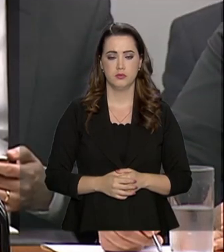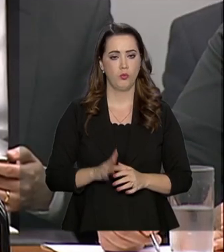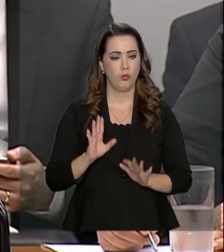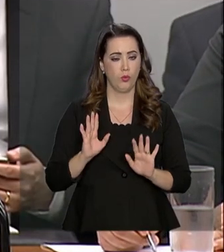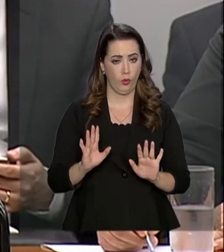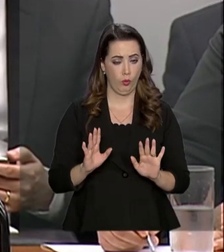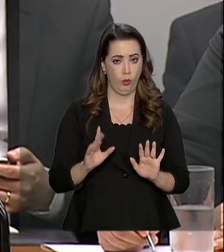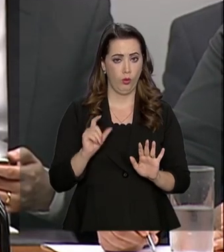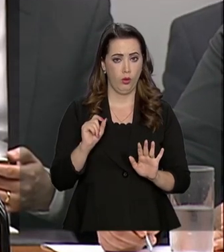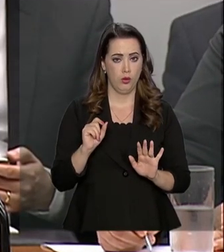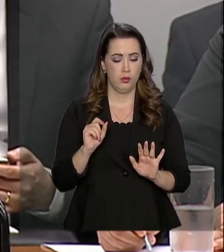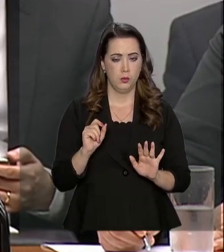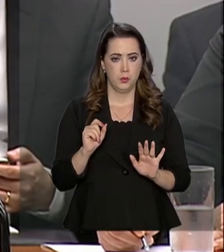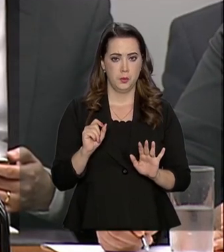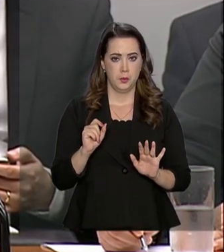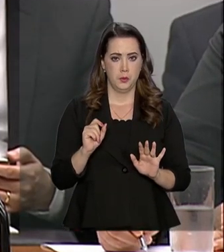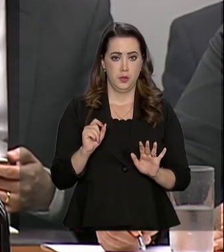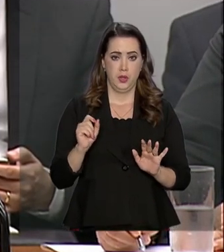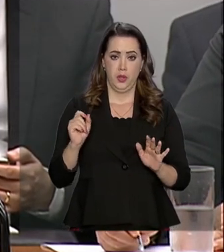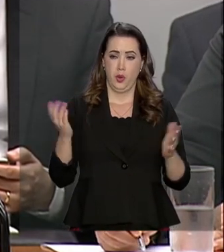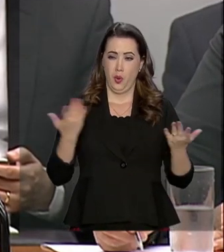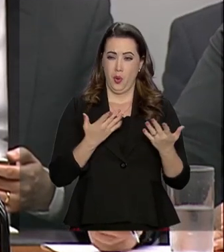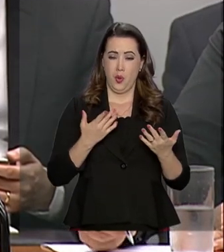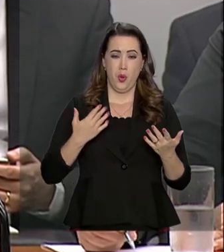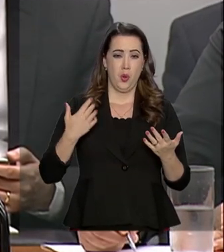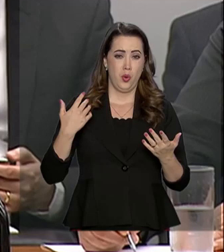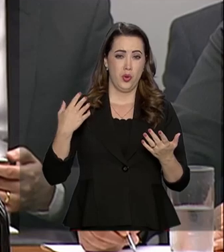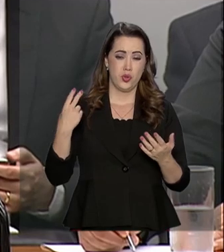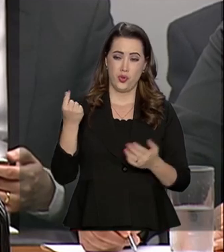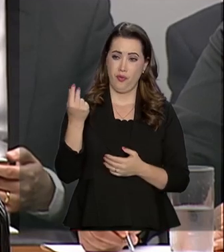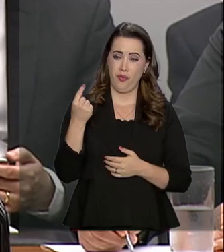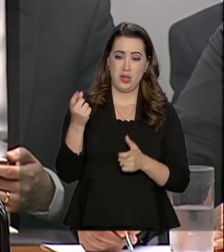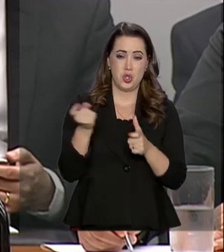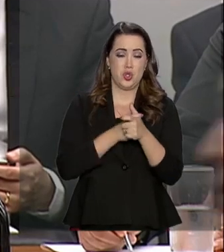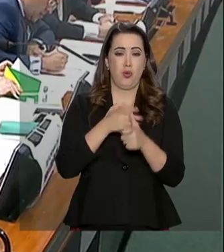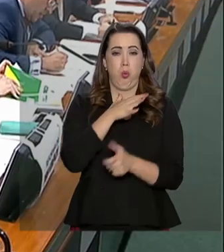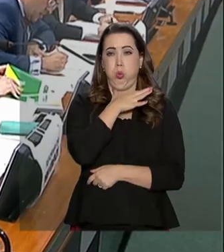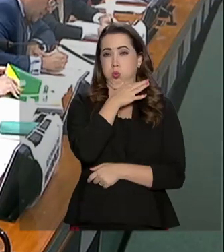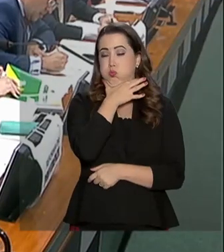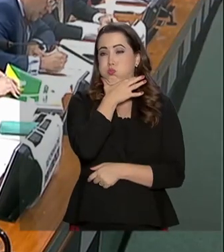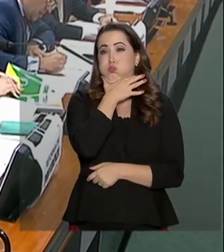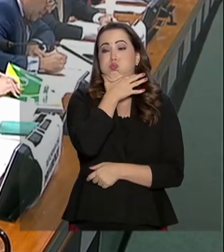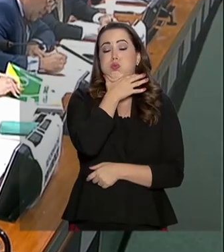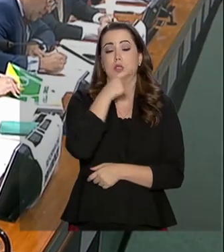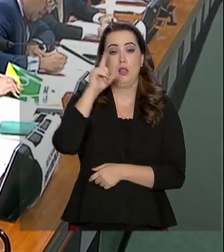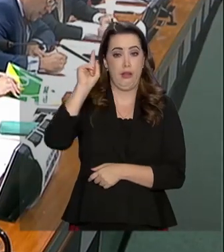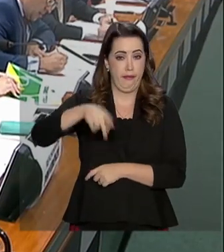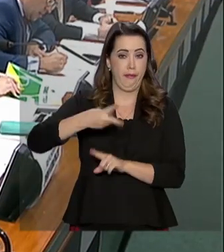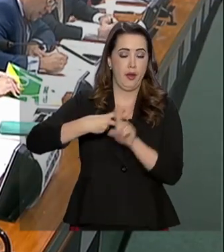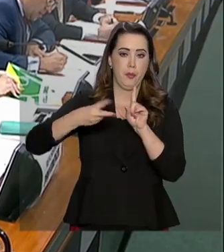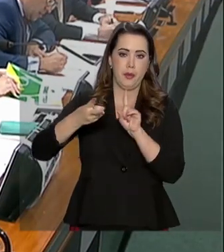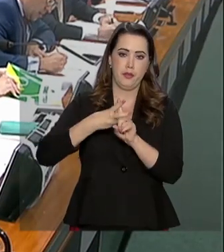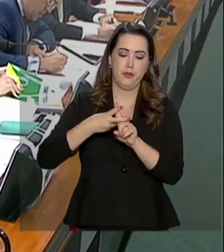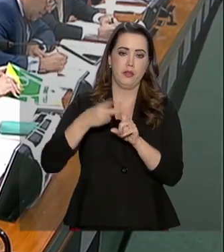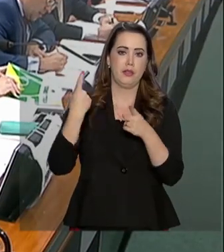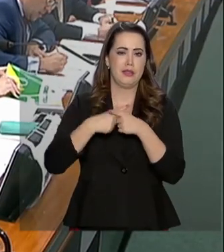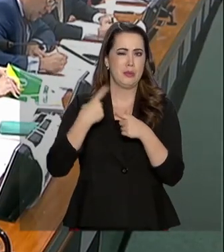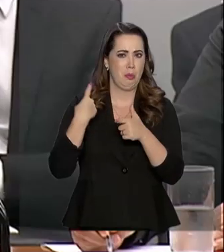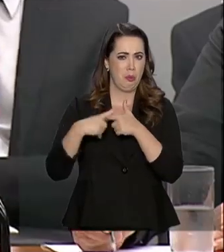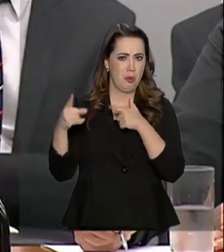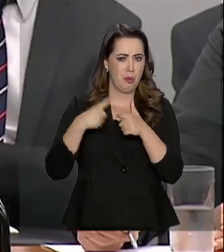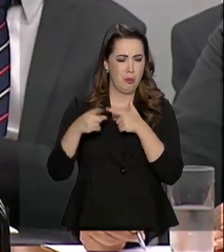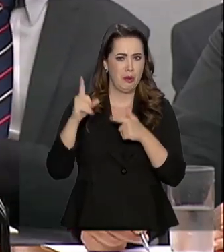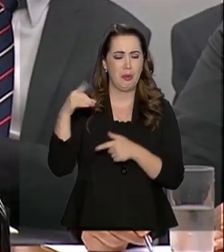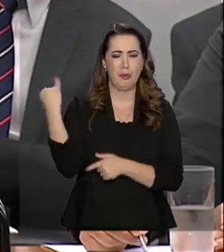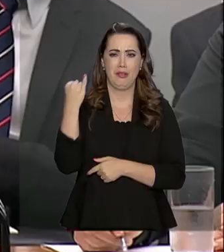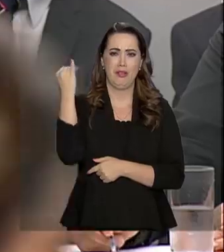de déficit galopante tem sido a Previdência. O problema entrou em um dramático que o ano passado nós